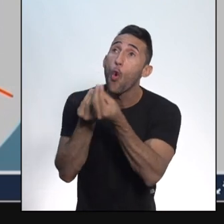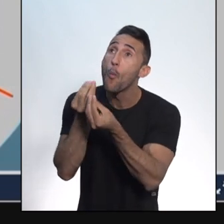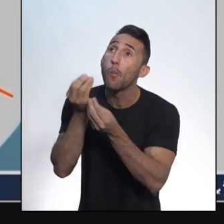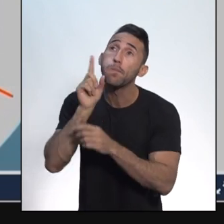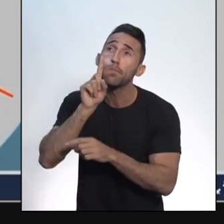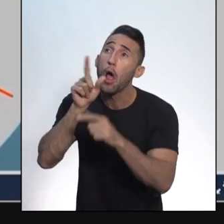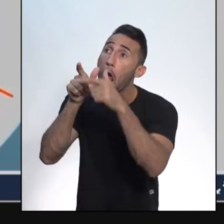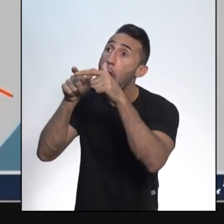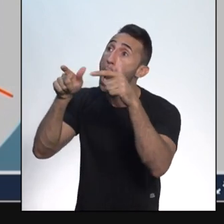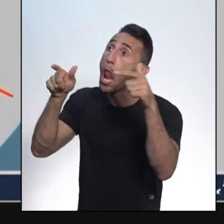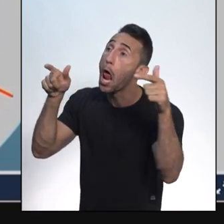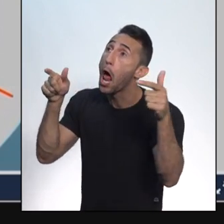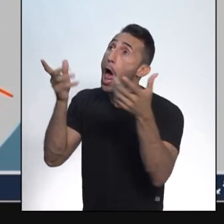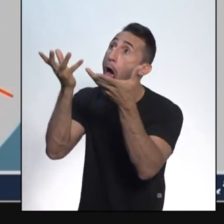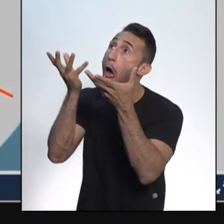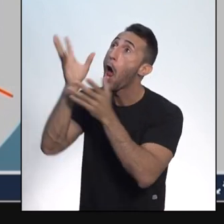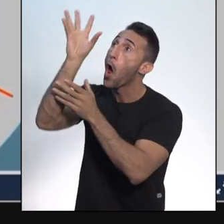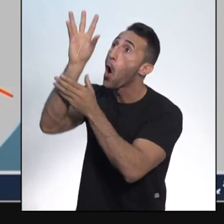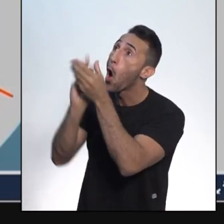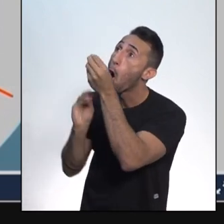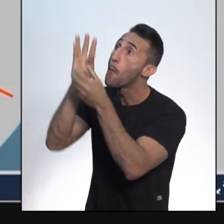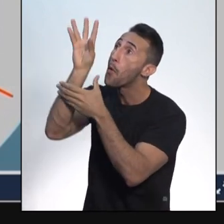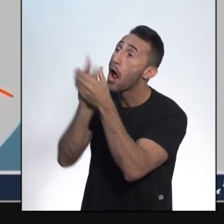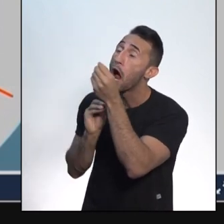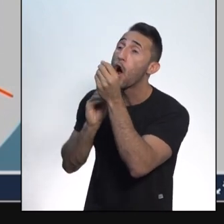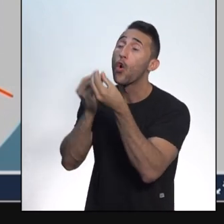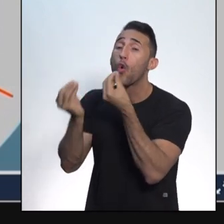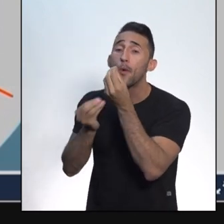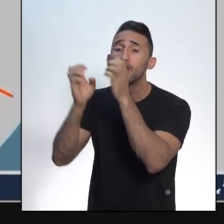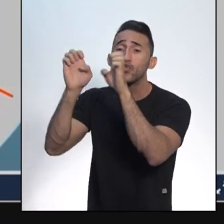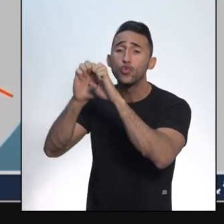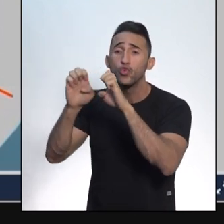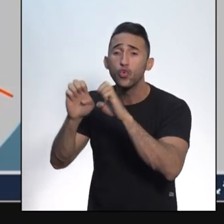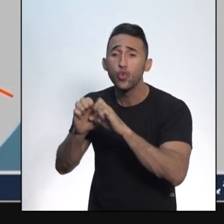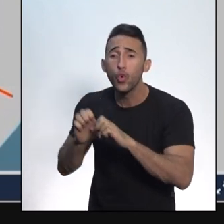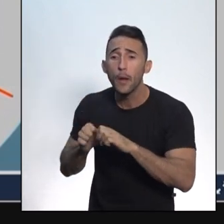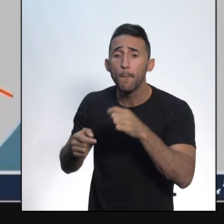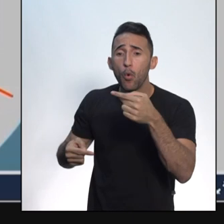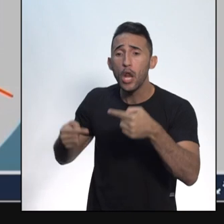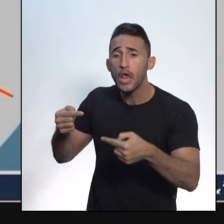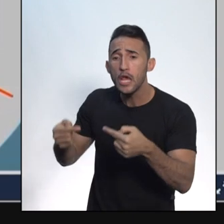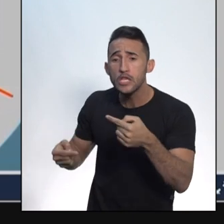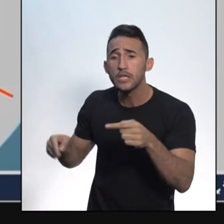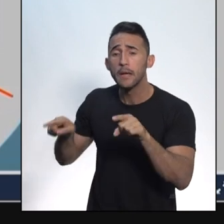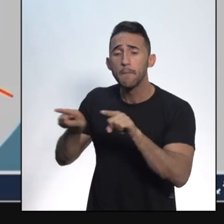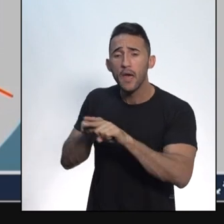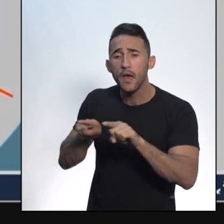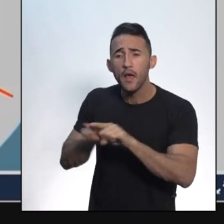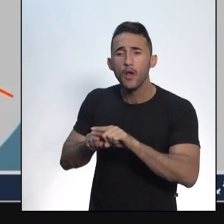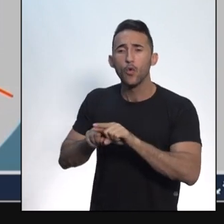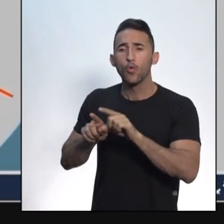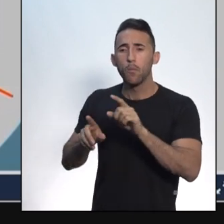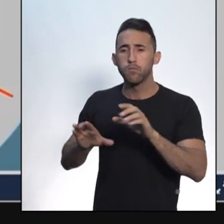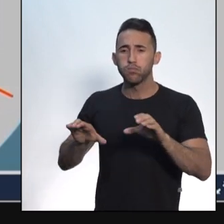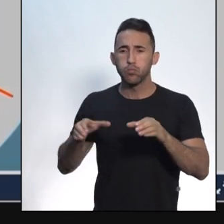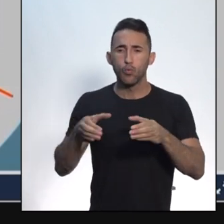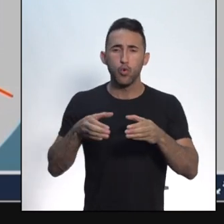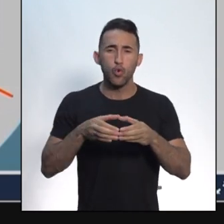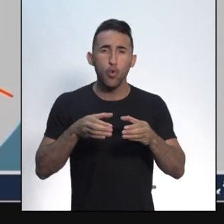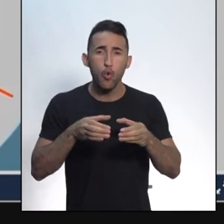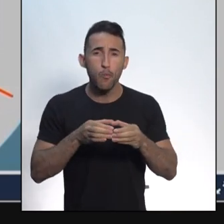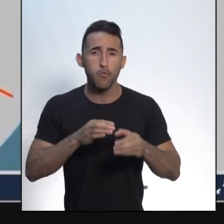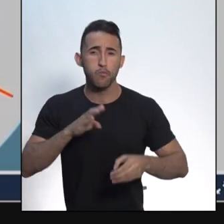dos Estados Unidos, a estrutura política dos Estados Unidos, o avanço do exército dos Estados Unidos, o